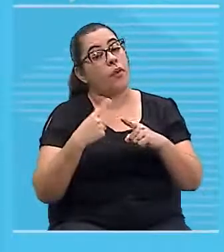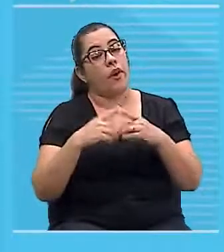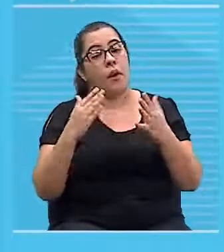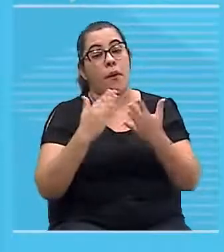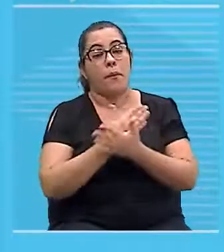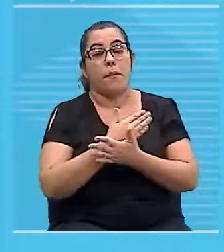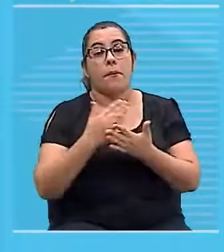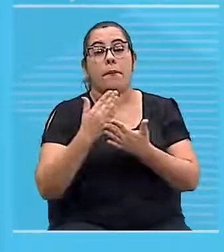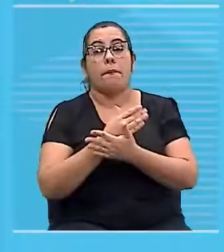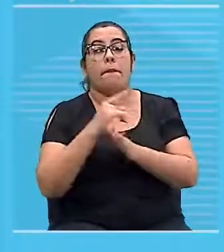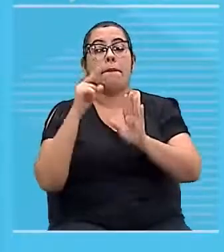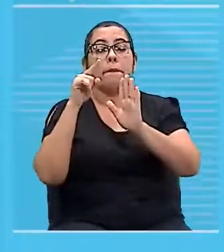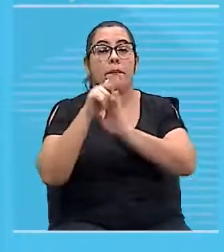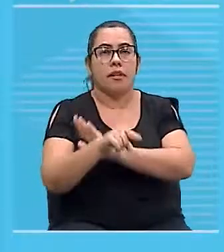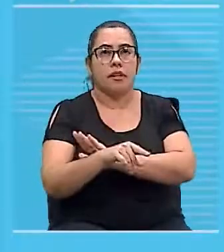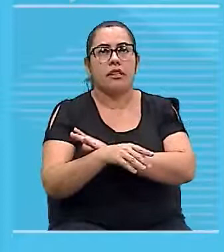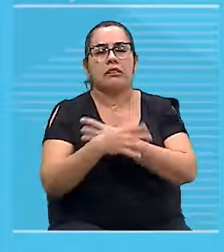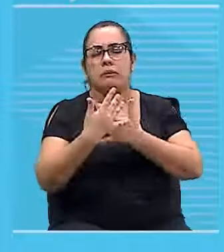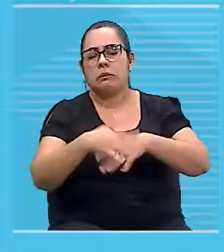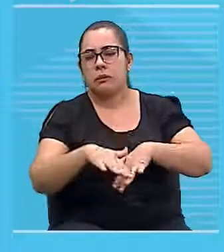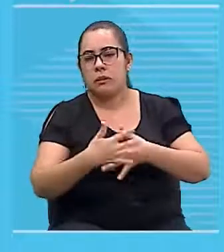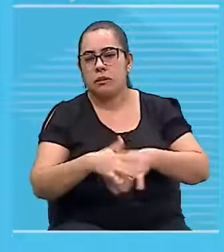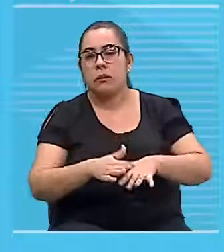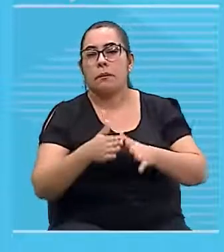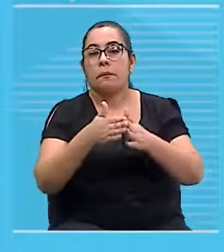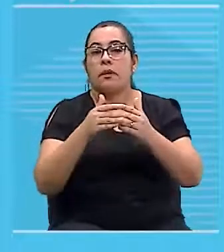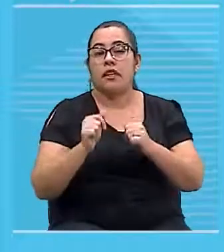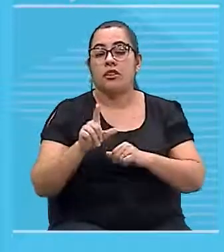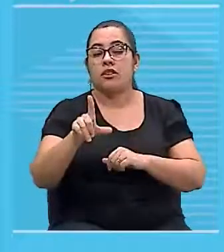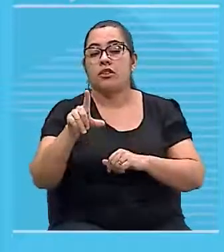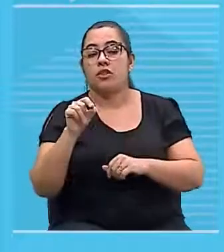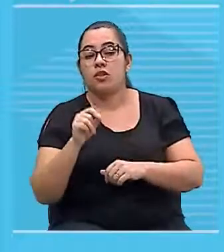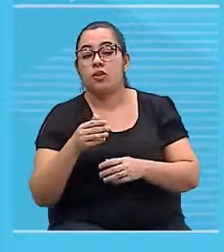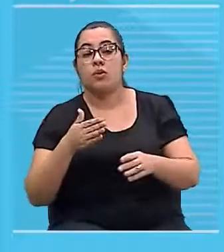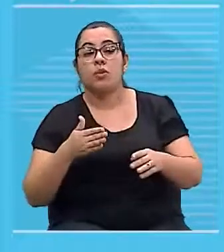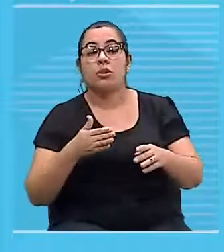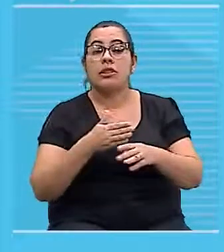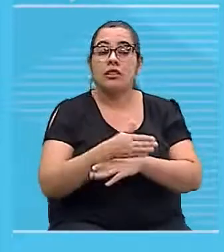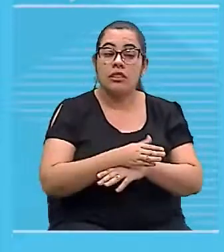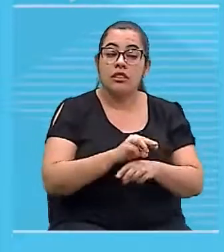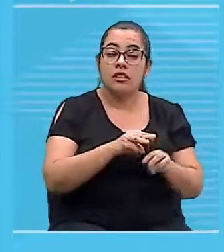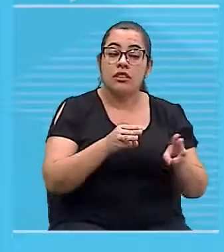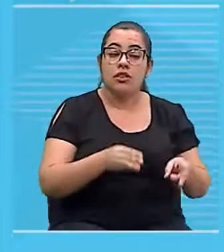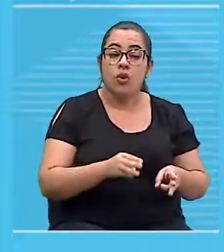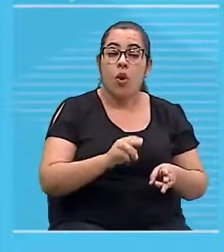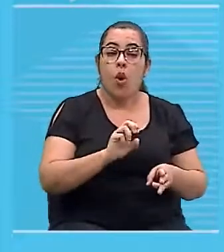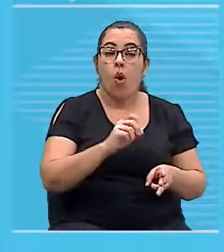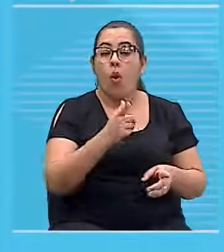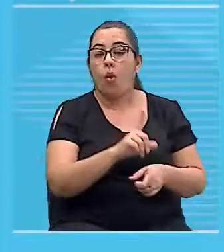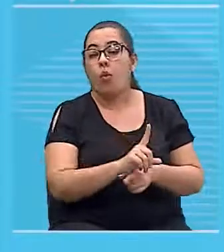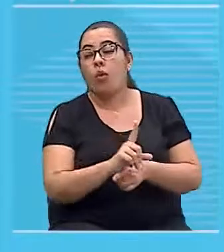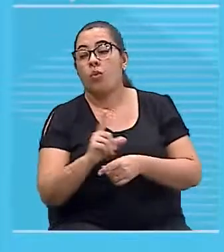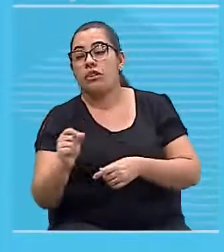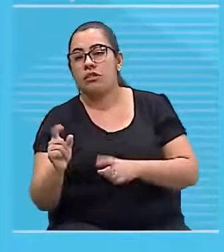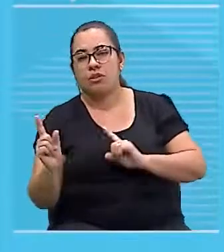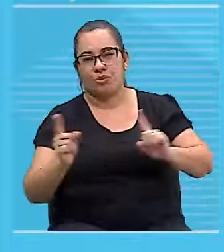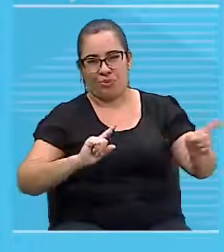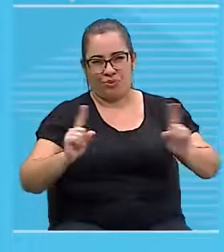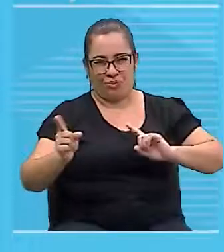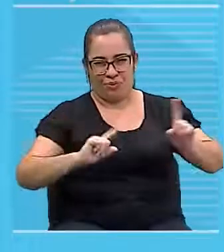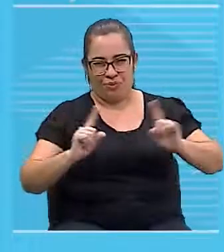pedem para você dizer se o campo está entrando ou se ele está saindo.